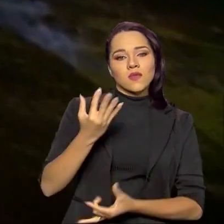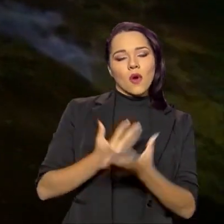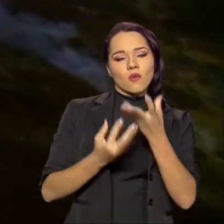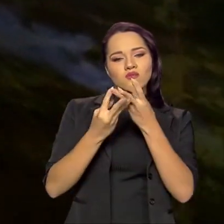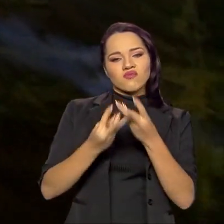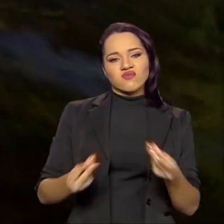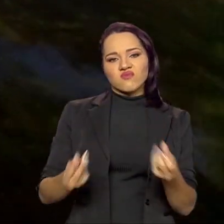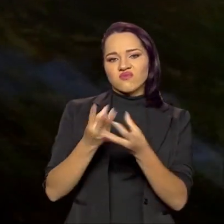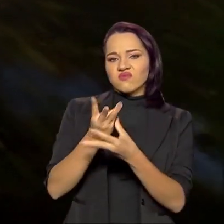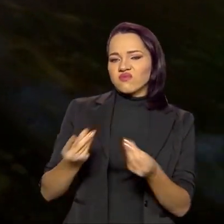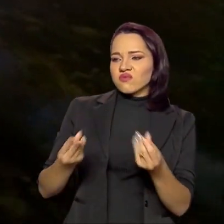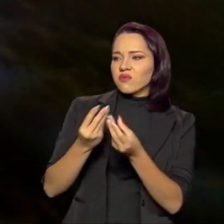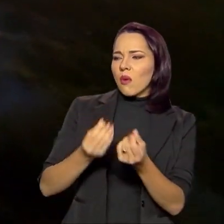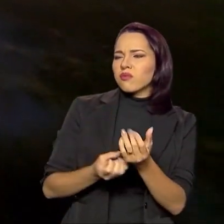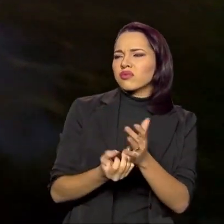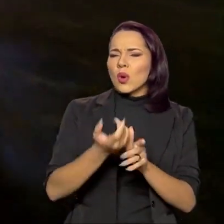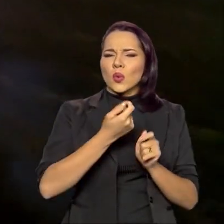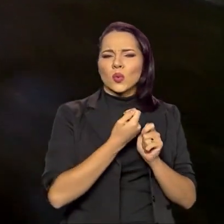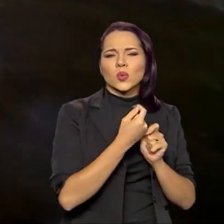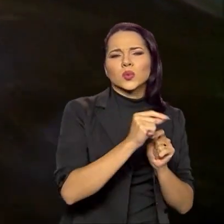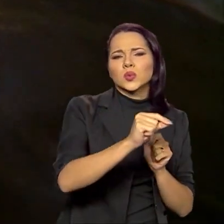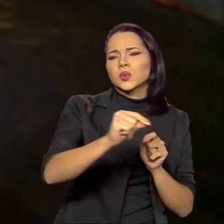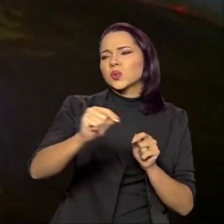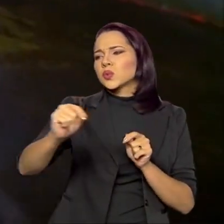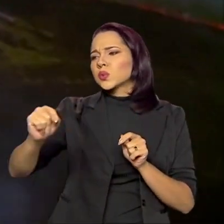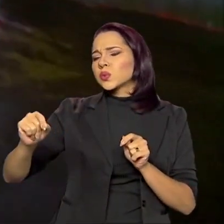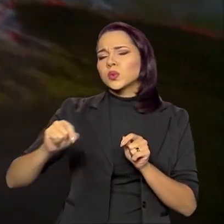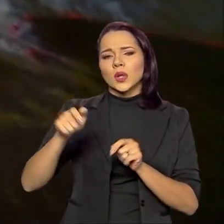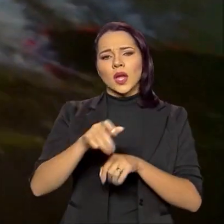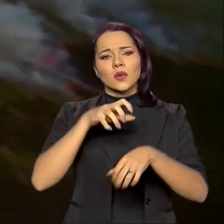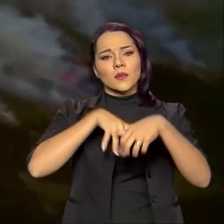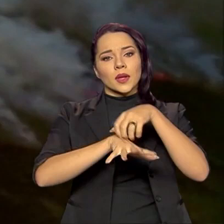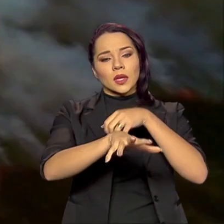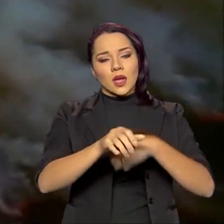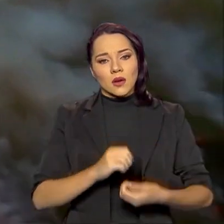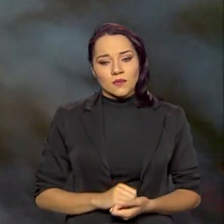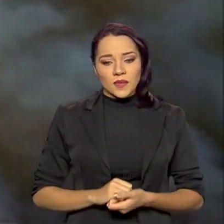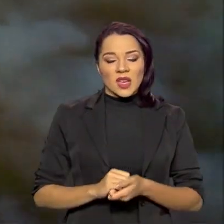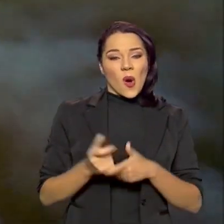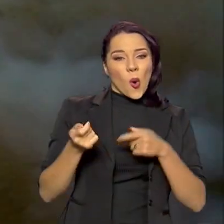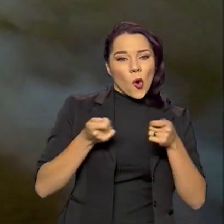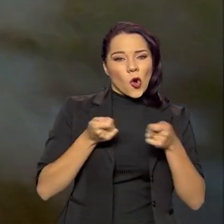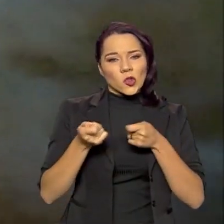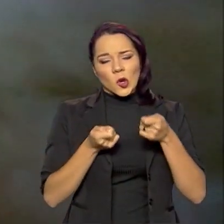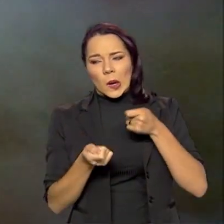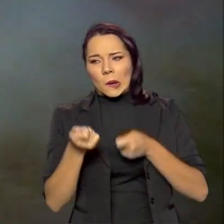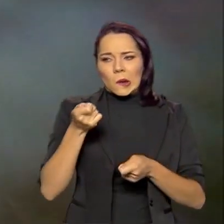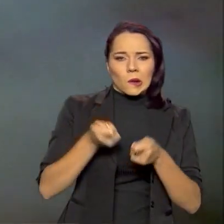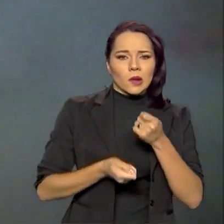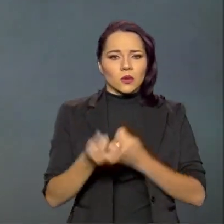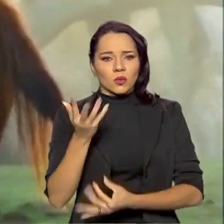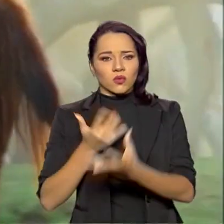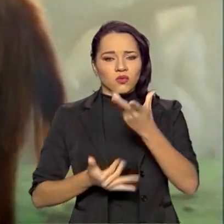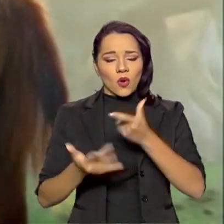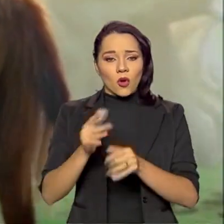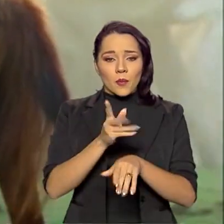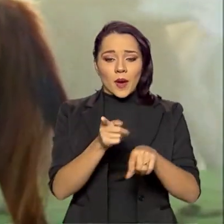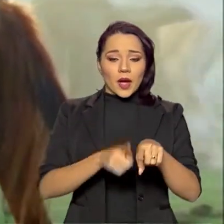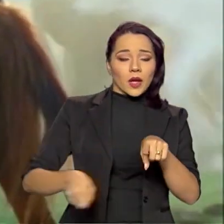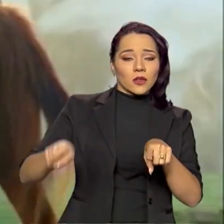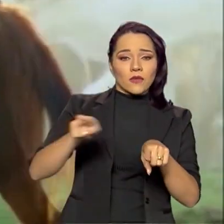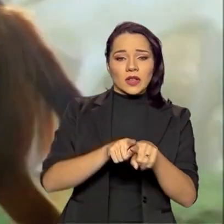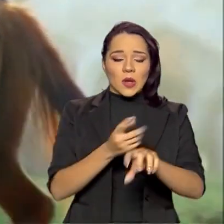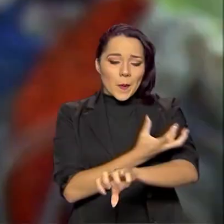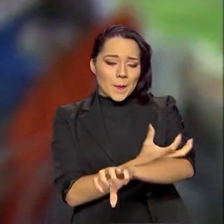milhares de hectares de cobertura vegetal do Pantanal. O descontrole do manejo do fogo para a renovação de